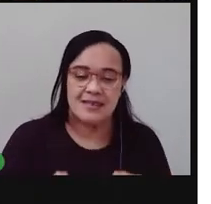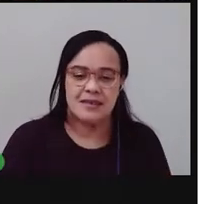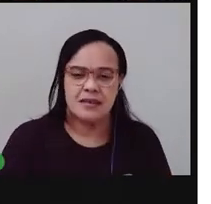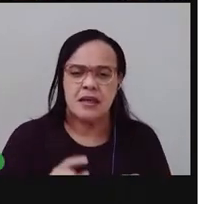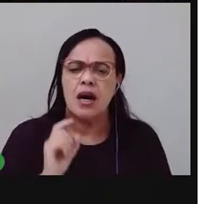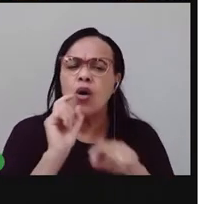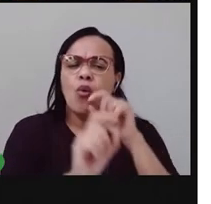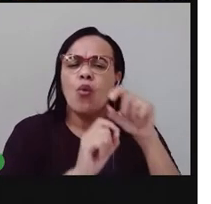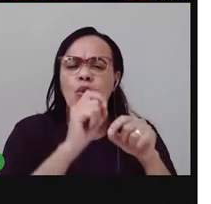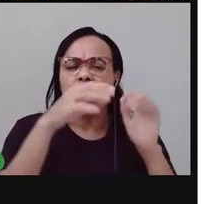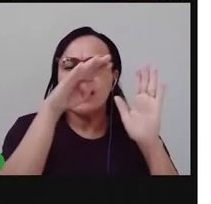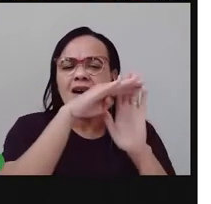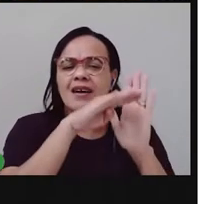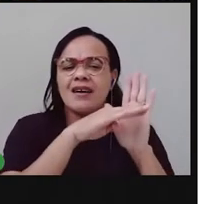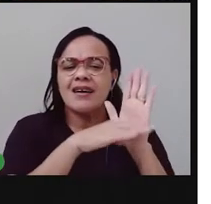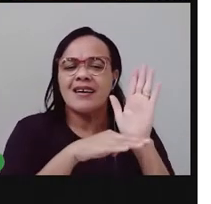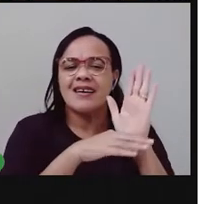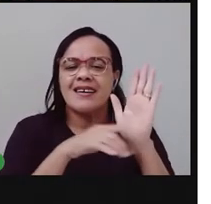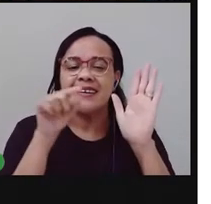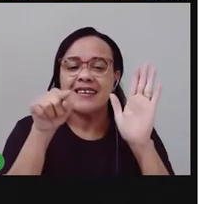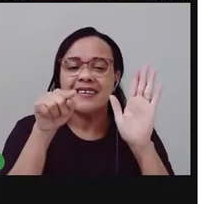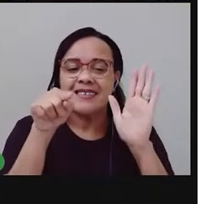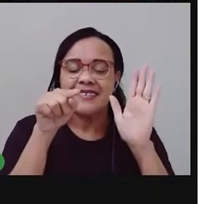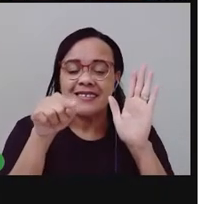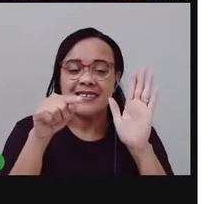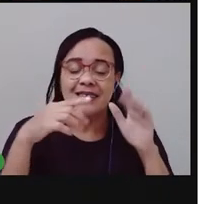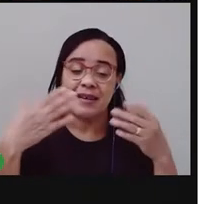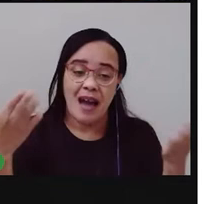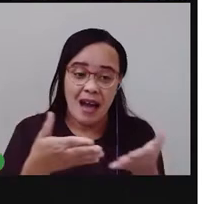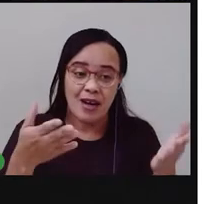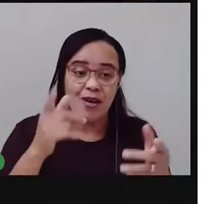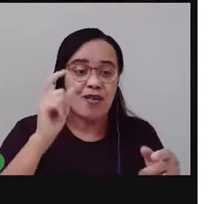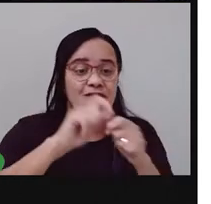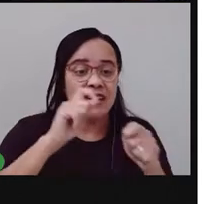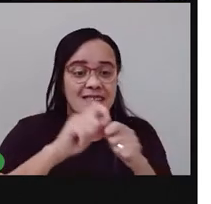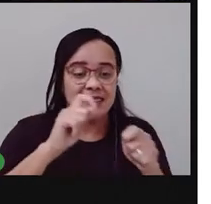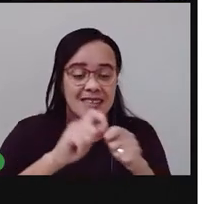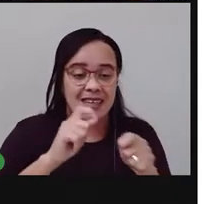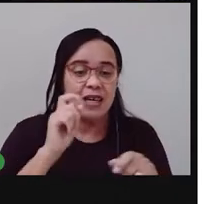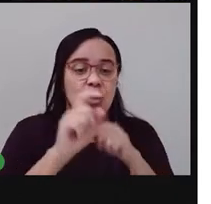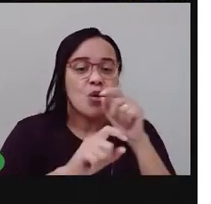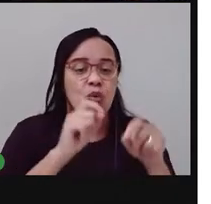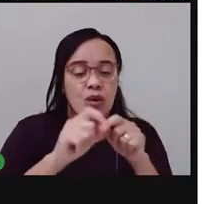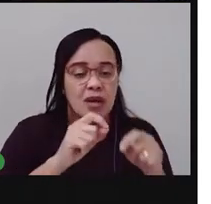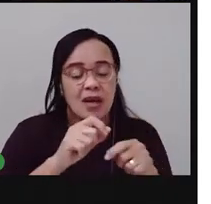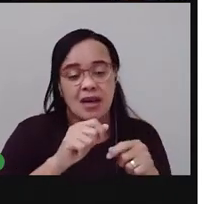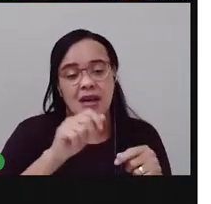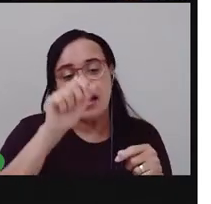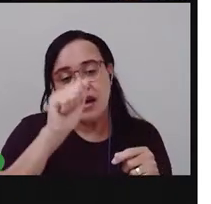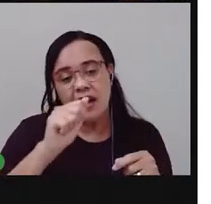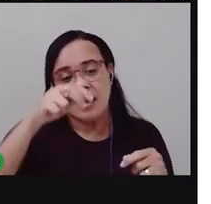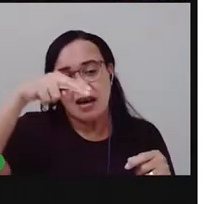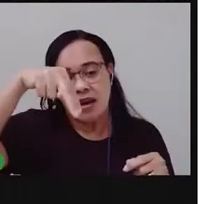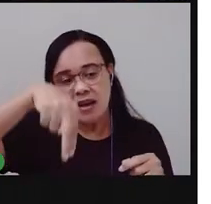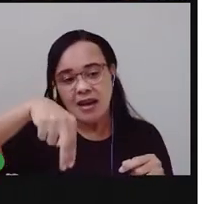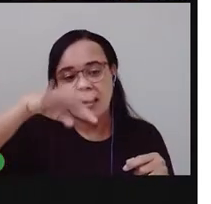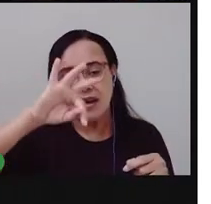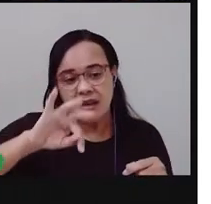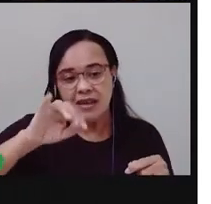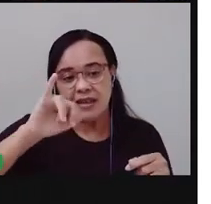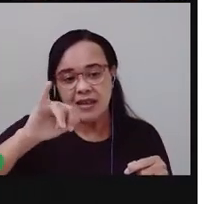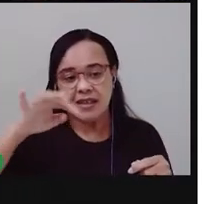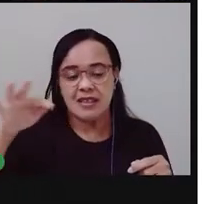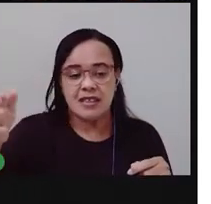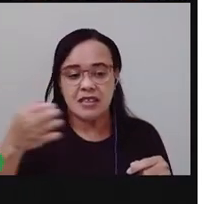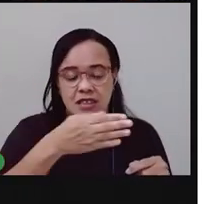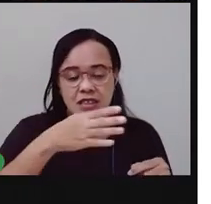essa experiência a gente vai produzir um antimofo caseiro já vimos que o mofo pode fazer